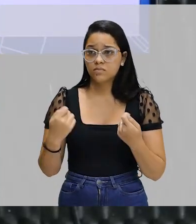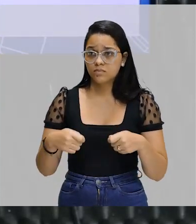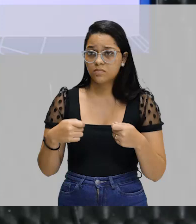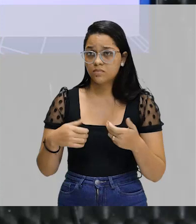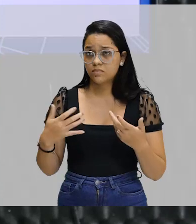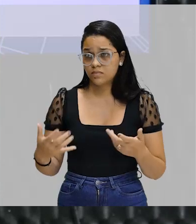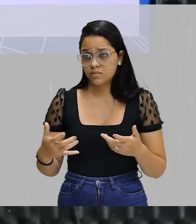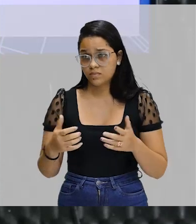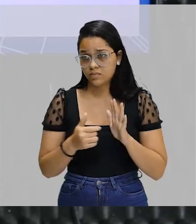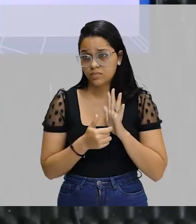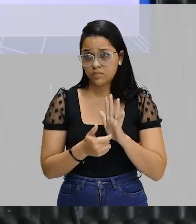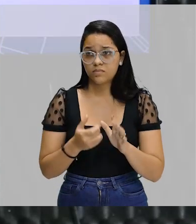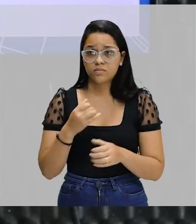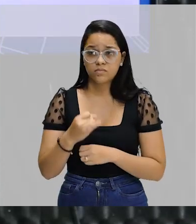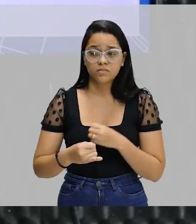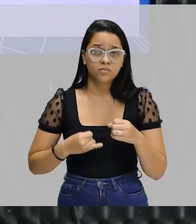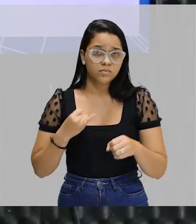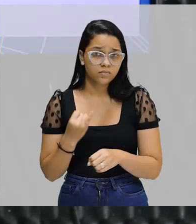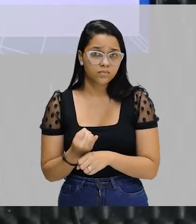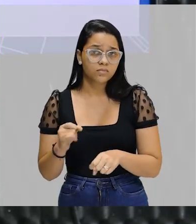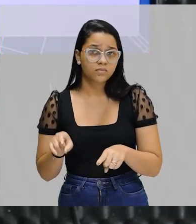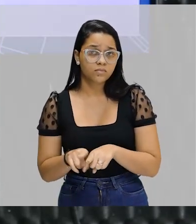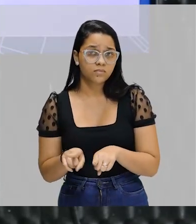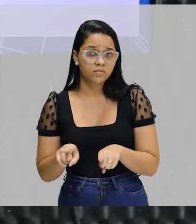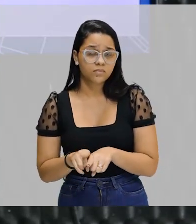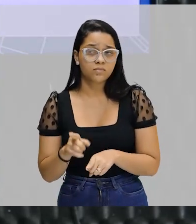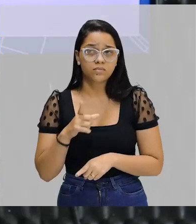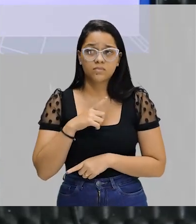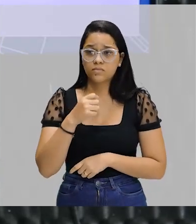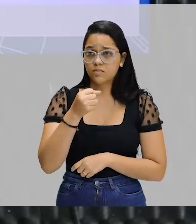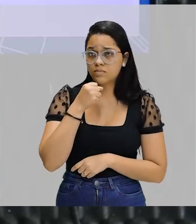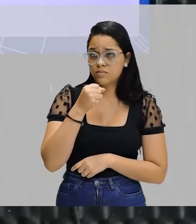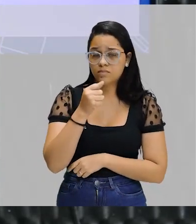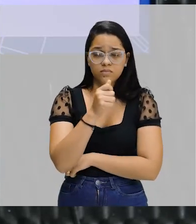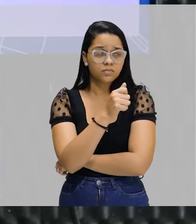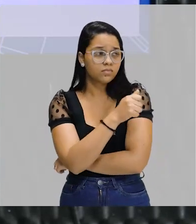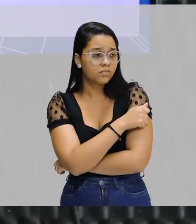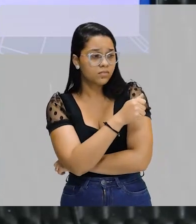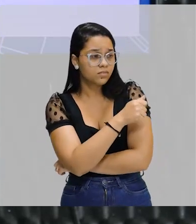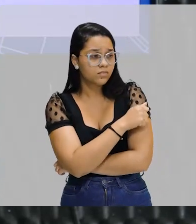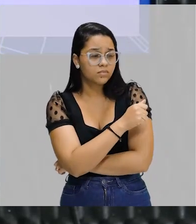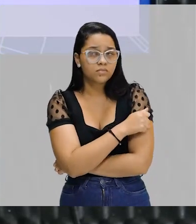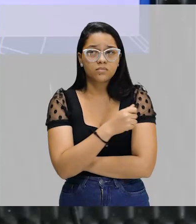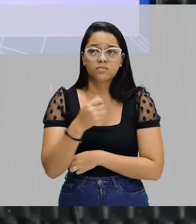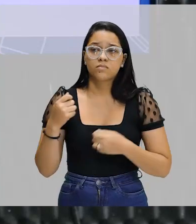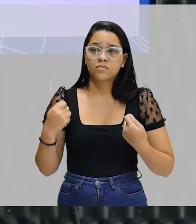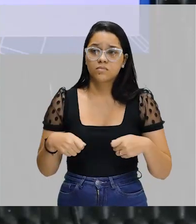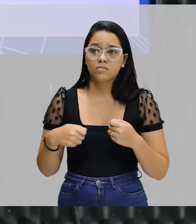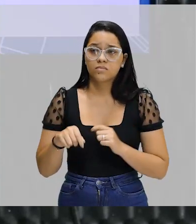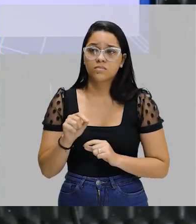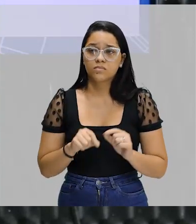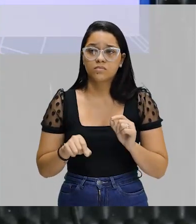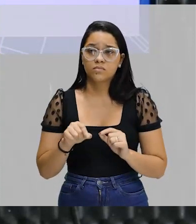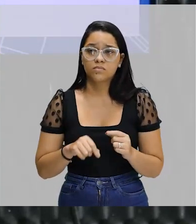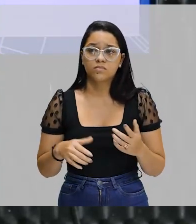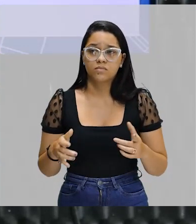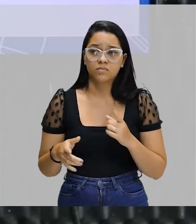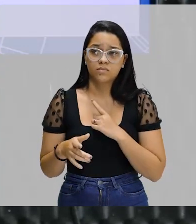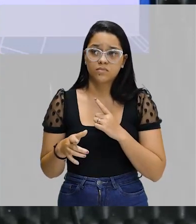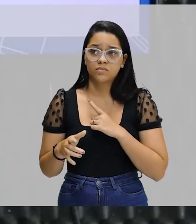ser transmitidas pela internet. Nós vimos reportagens de alunos que tinham que ficar sobre